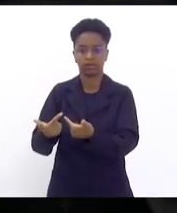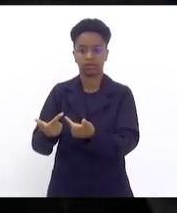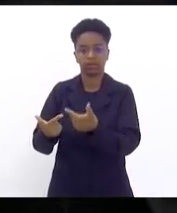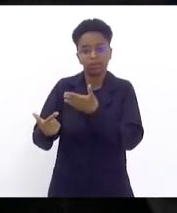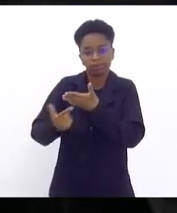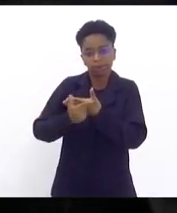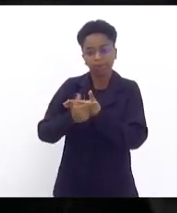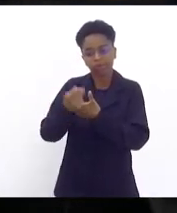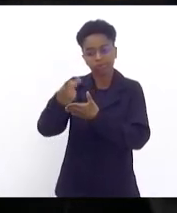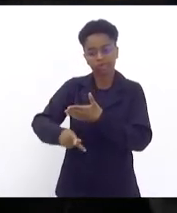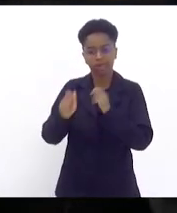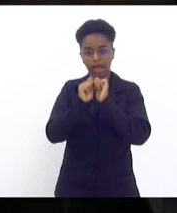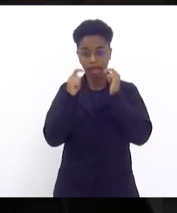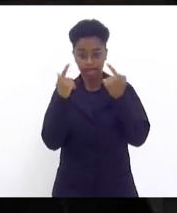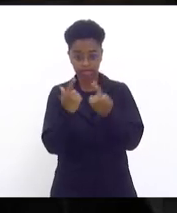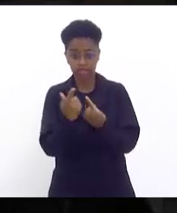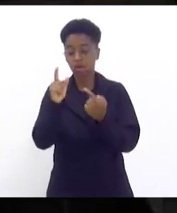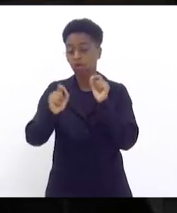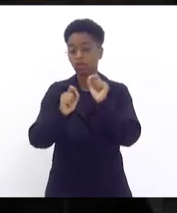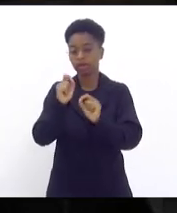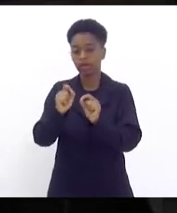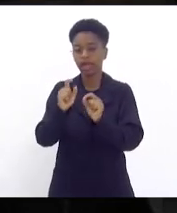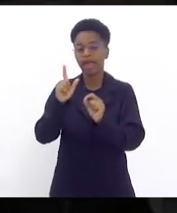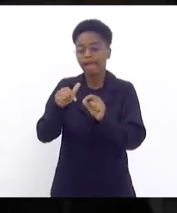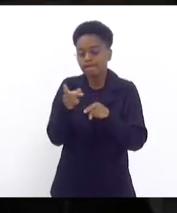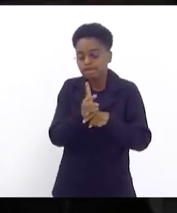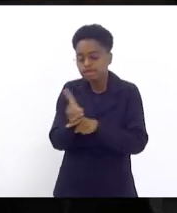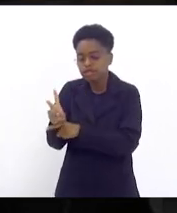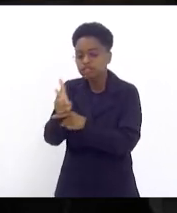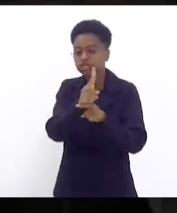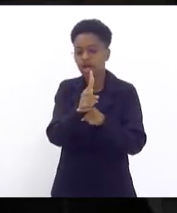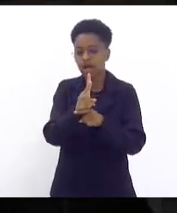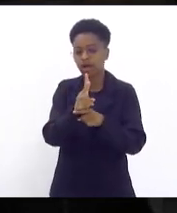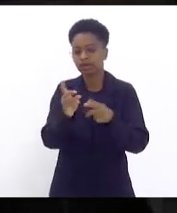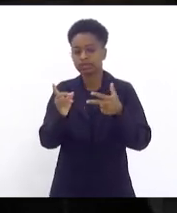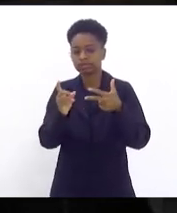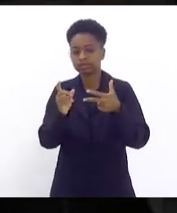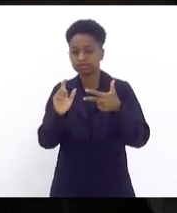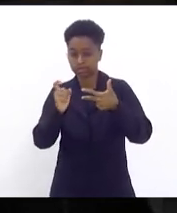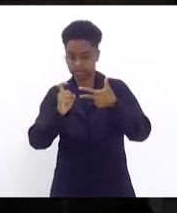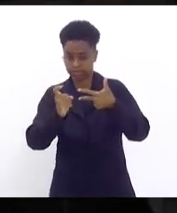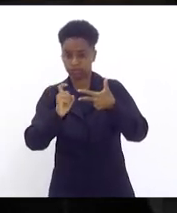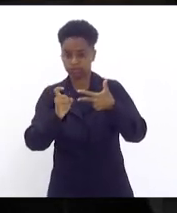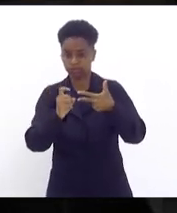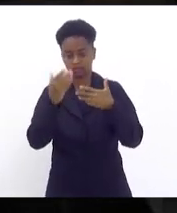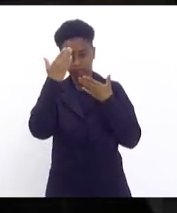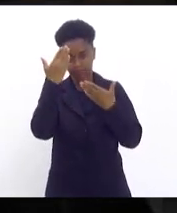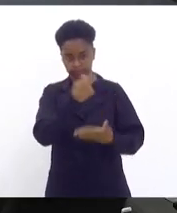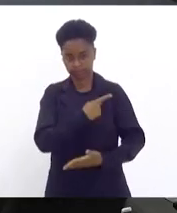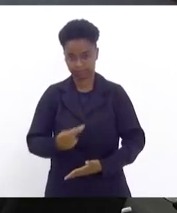Assembleia Legislativa, que é fiscalizar o Poder Executivo. Muito obrigado, senhora presidente.